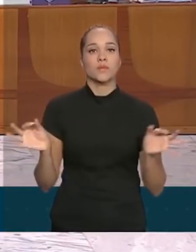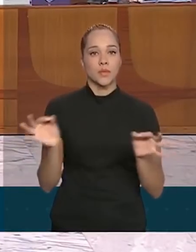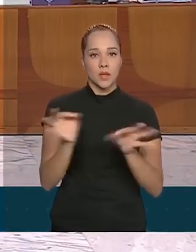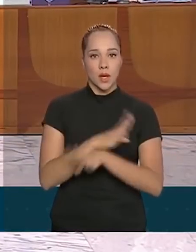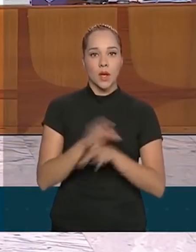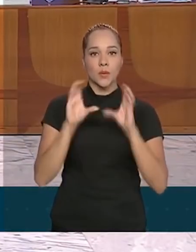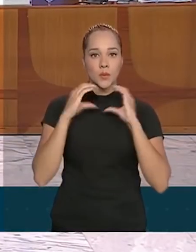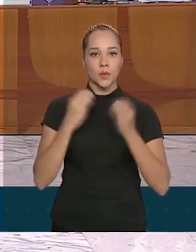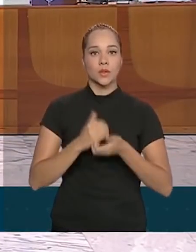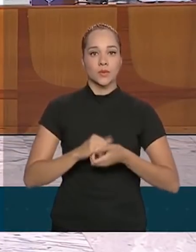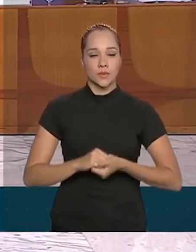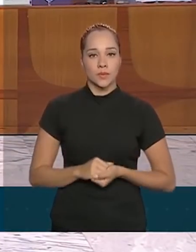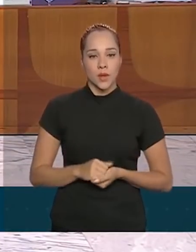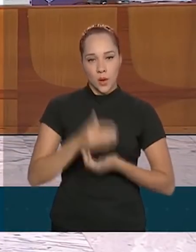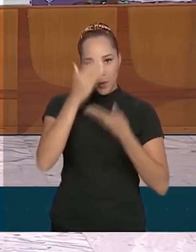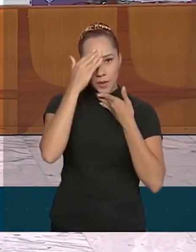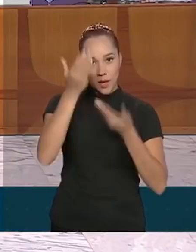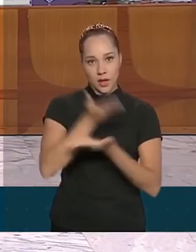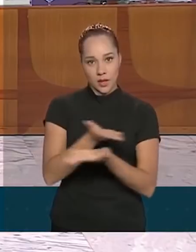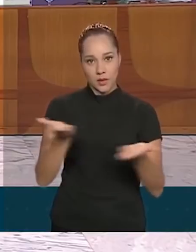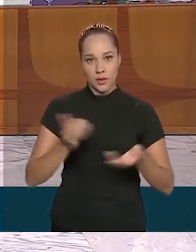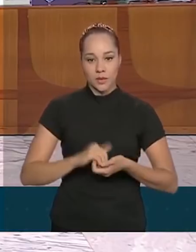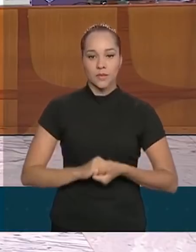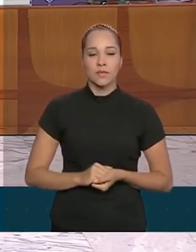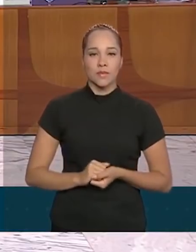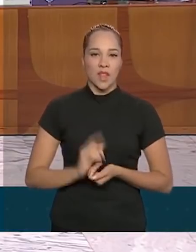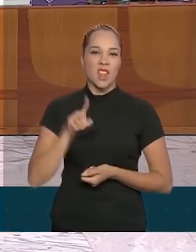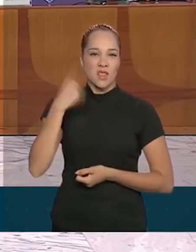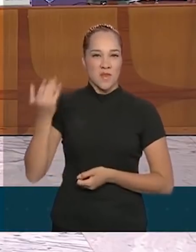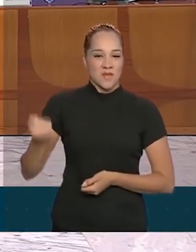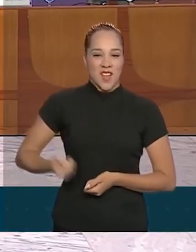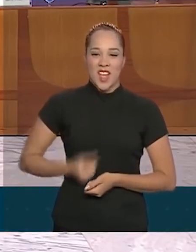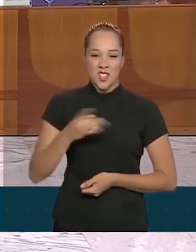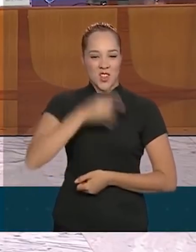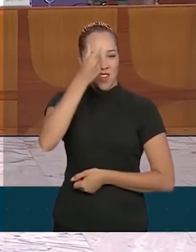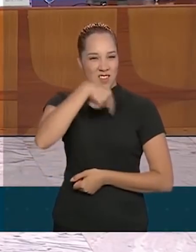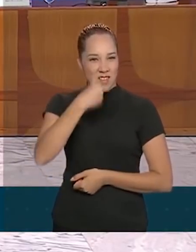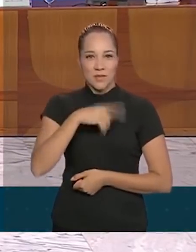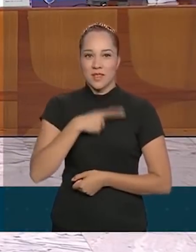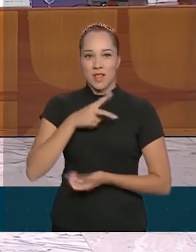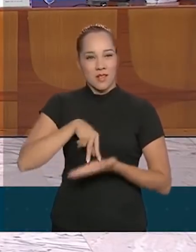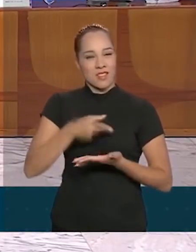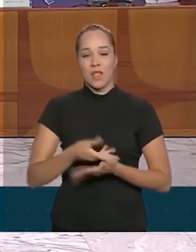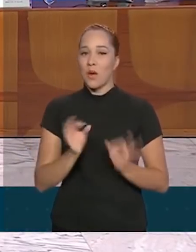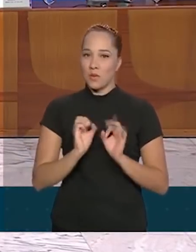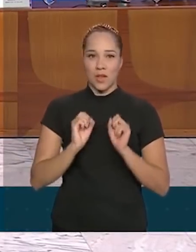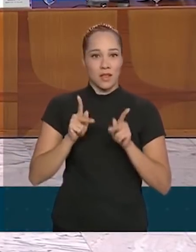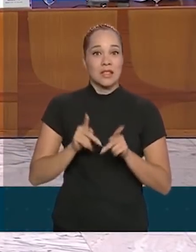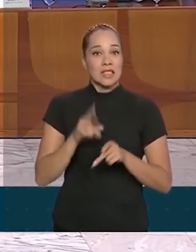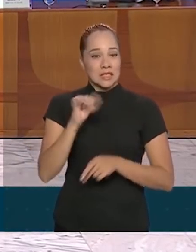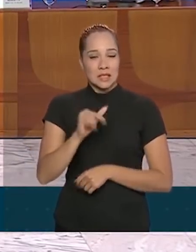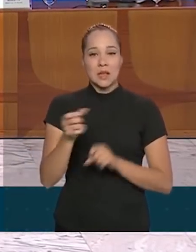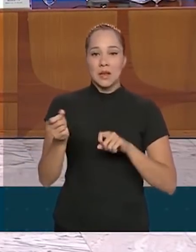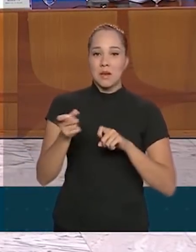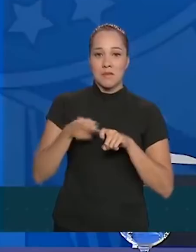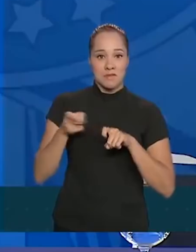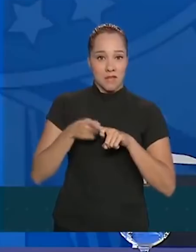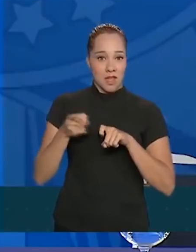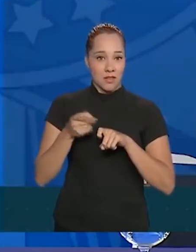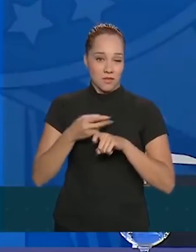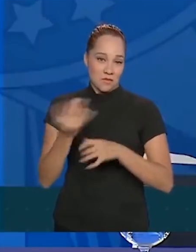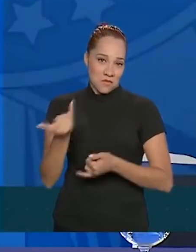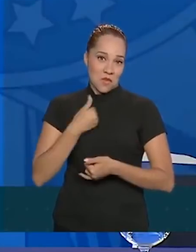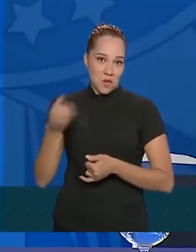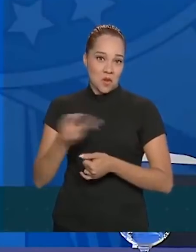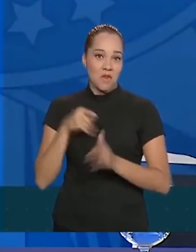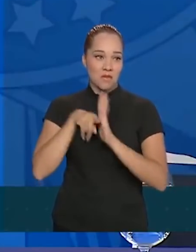essa coletiva. Obrigada a todos. Depois da facada não vai ser uma gripezinha que vai me derrubar não, tá ok? Se o médico ou a medicina de saúde me recomendar um